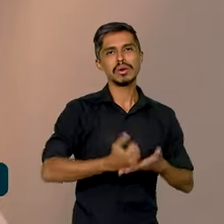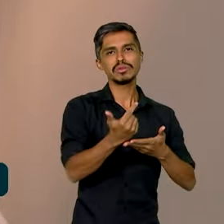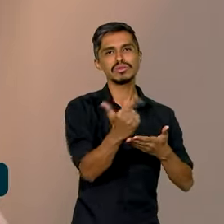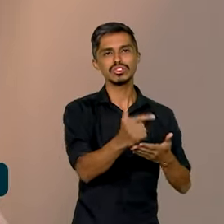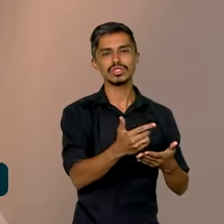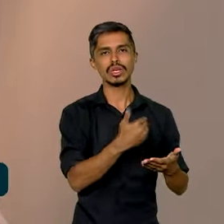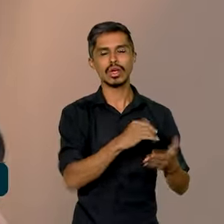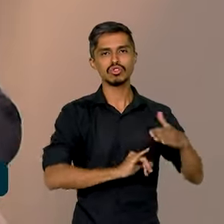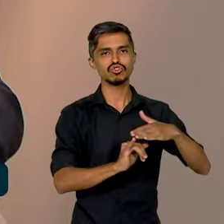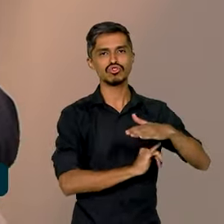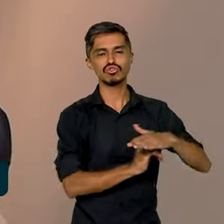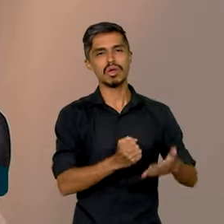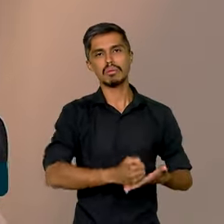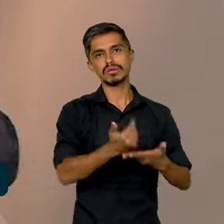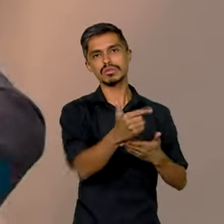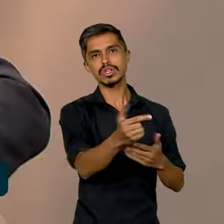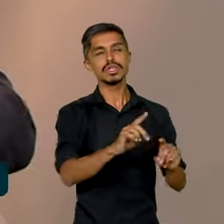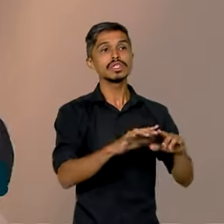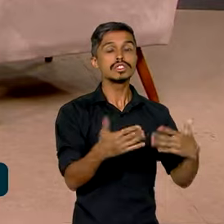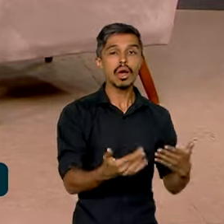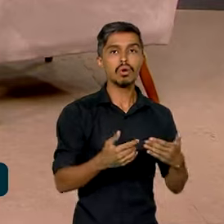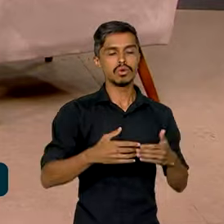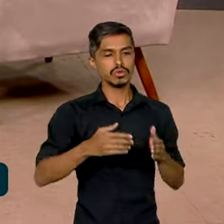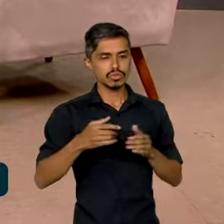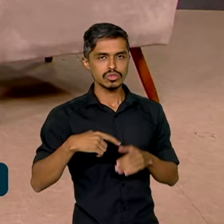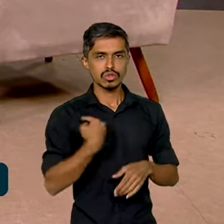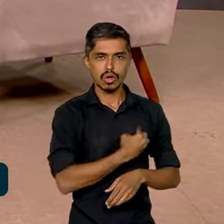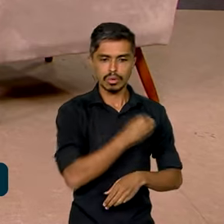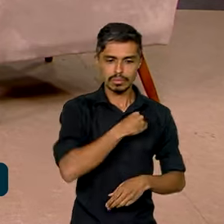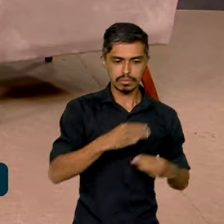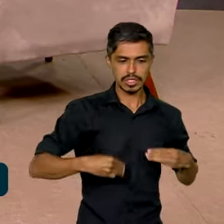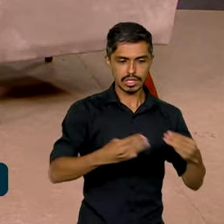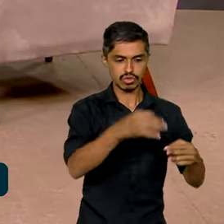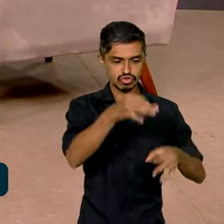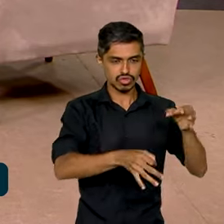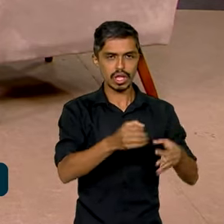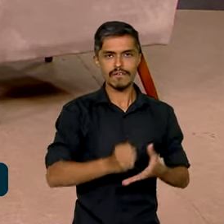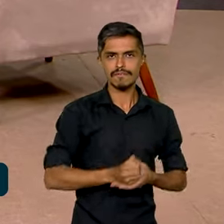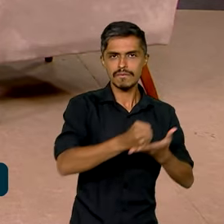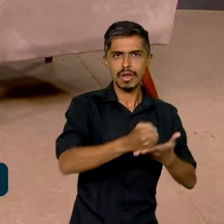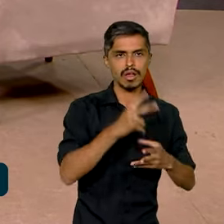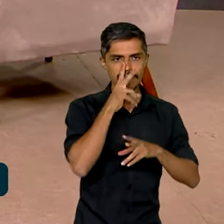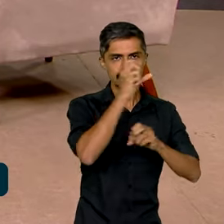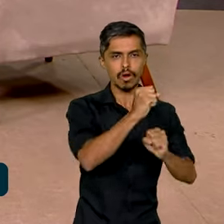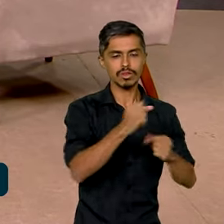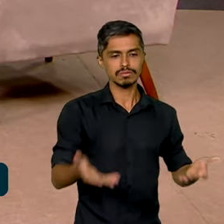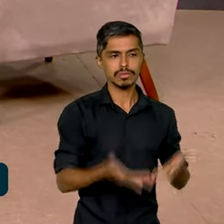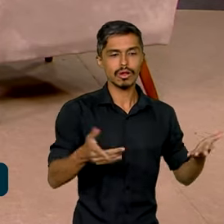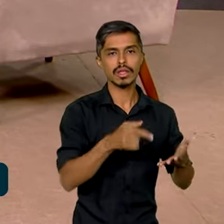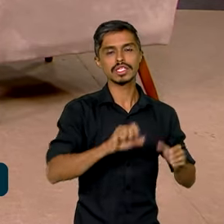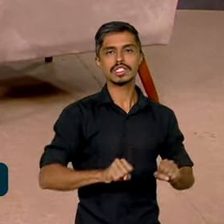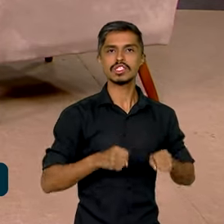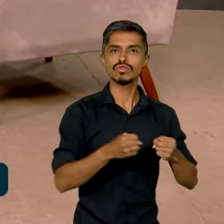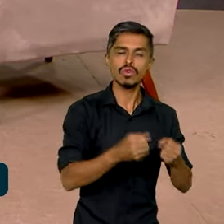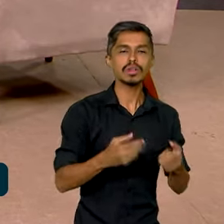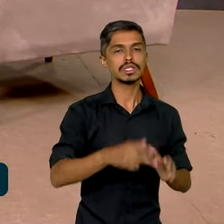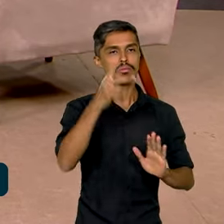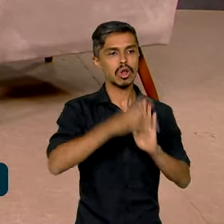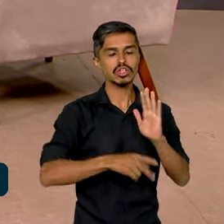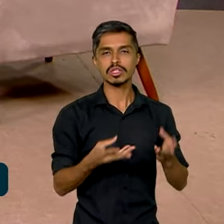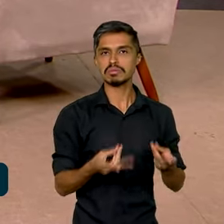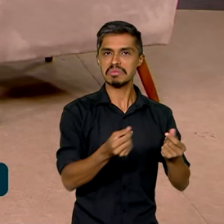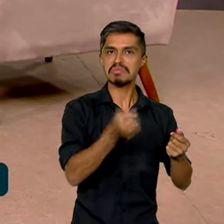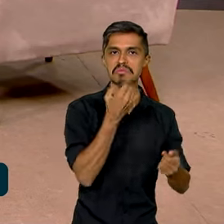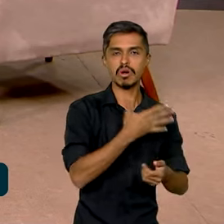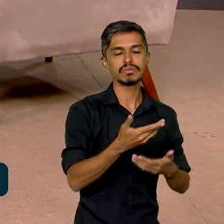institucional. Então, o Ministério da Justiça chega para fortalecer, ampliar e impulsionar essas iniciativas que são muito bem